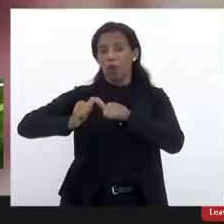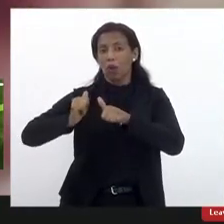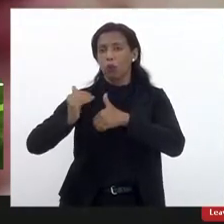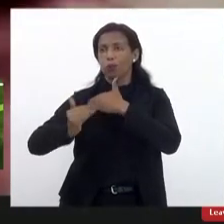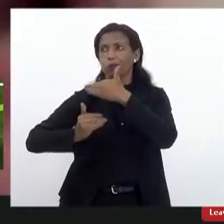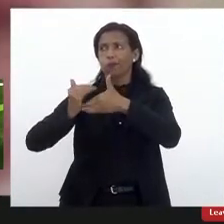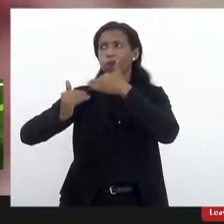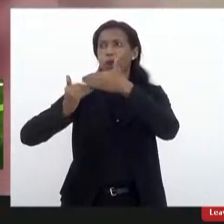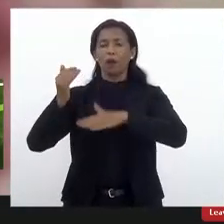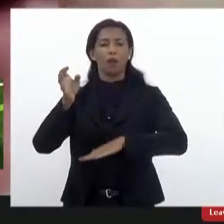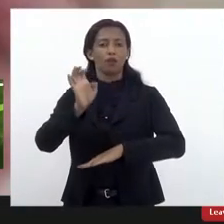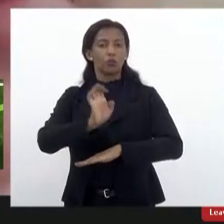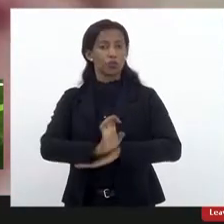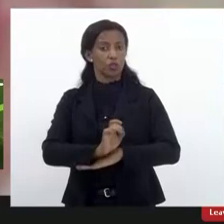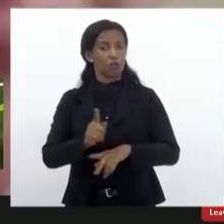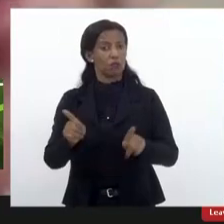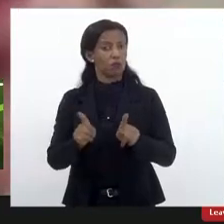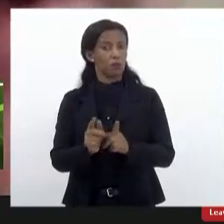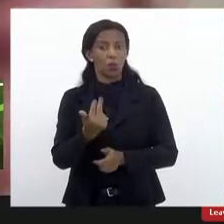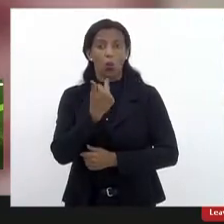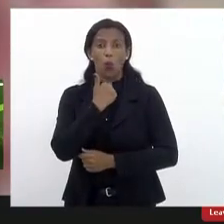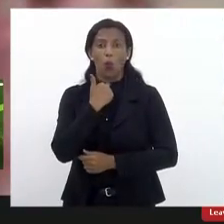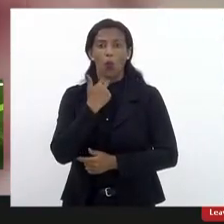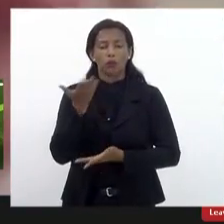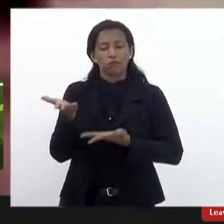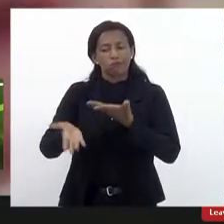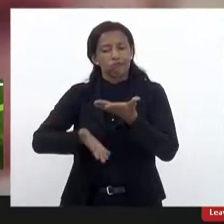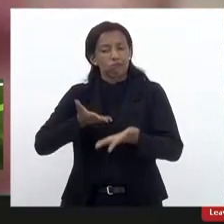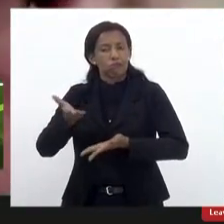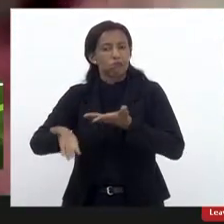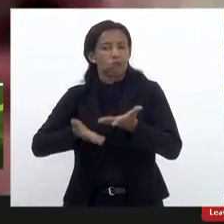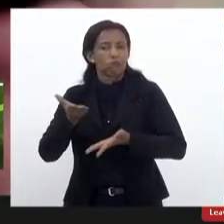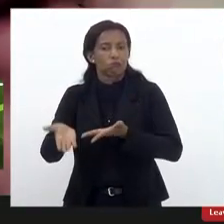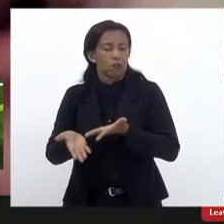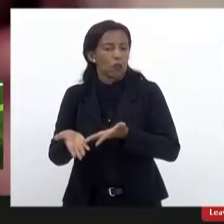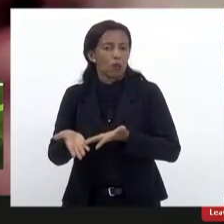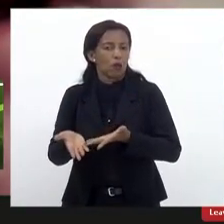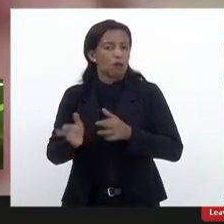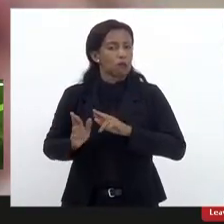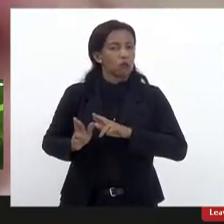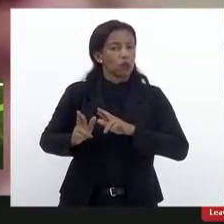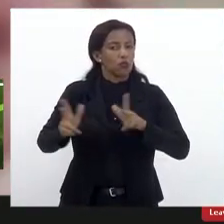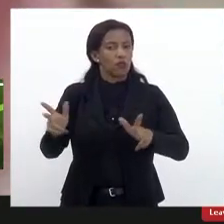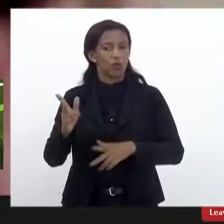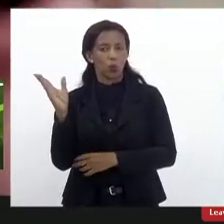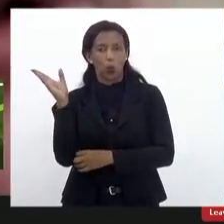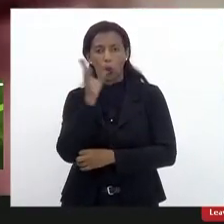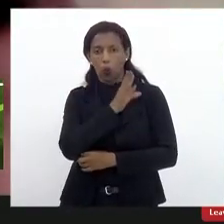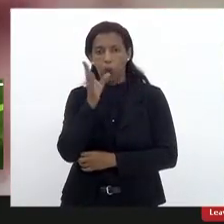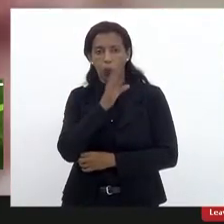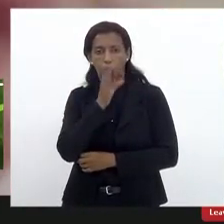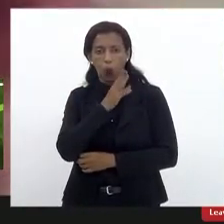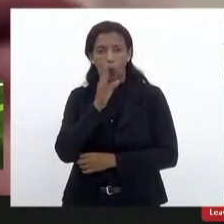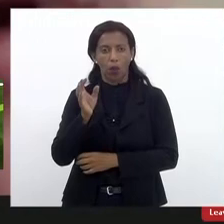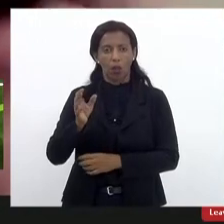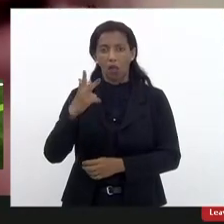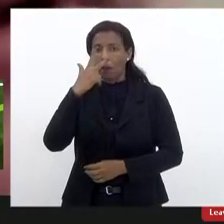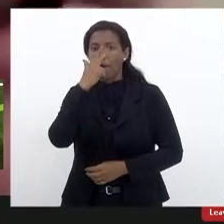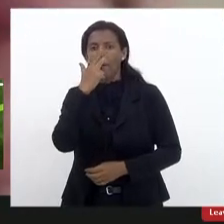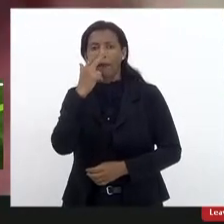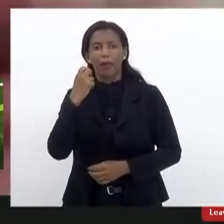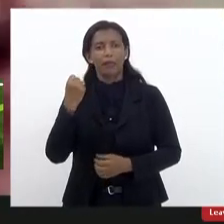crescimento do Estado e, portanto, não pode ser tratado a toque de caixa na velocidade de Fórmula 1.